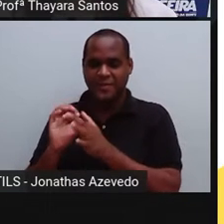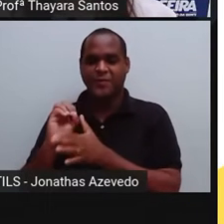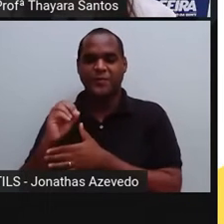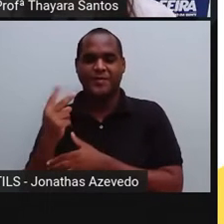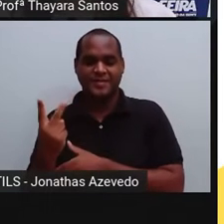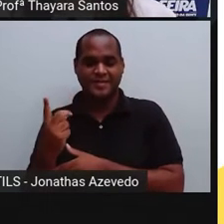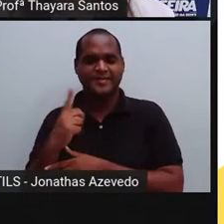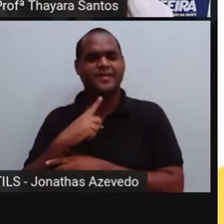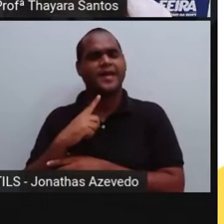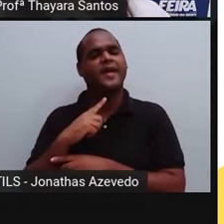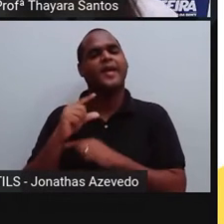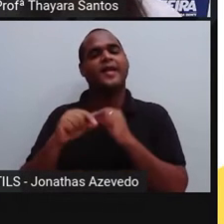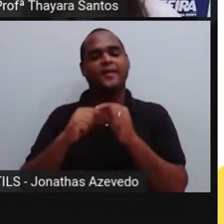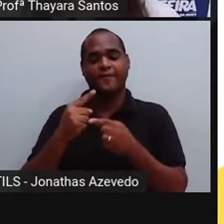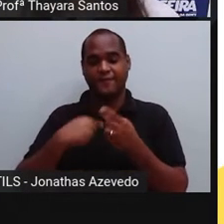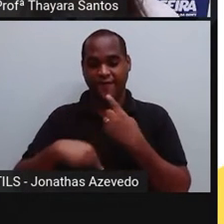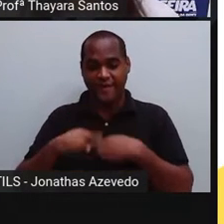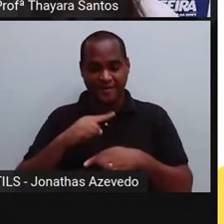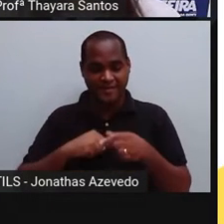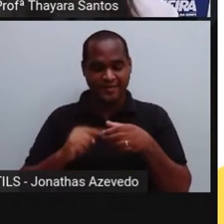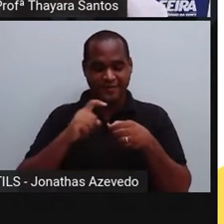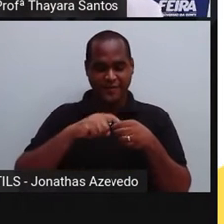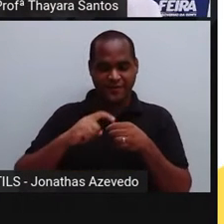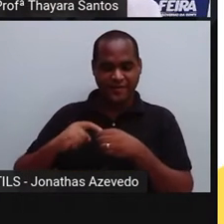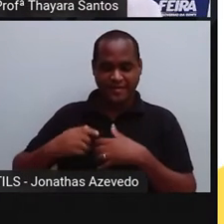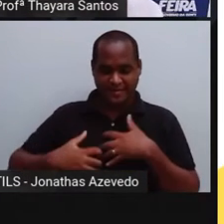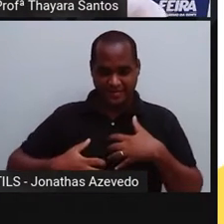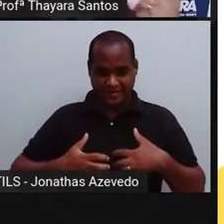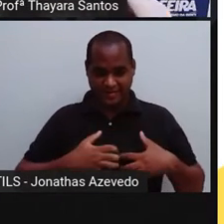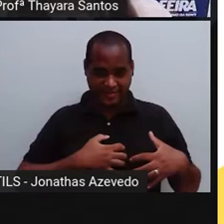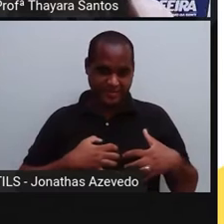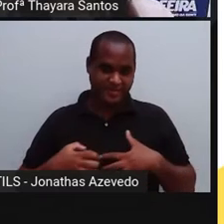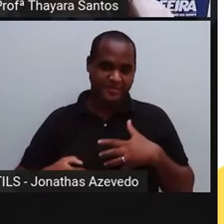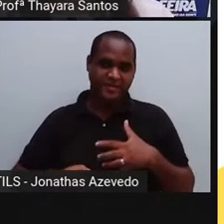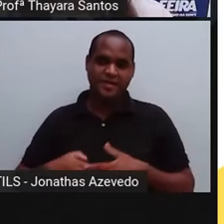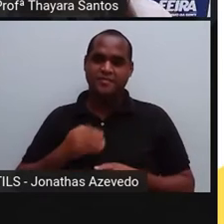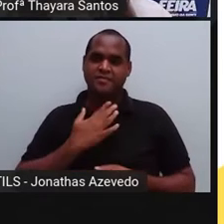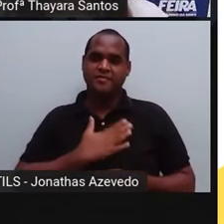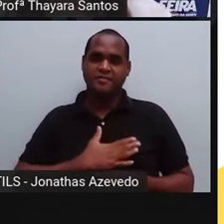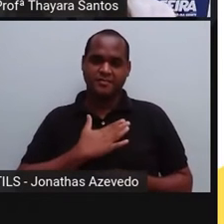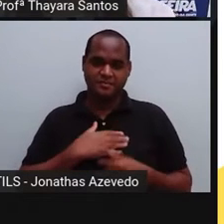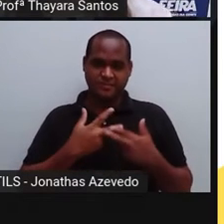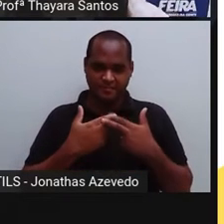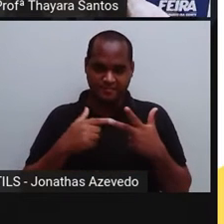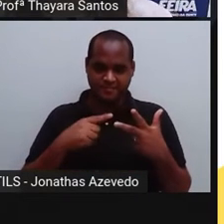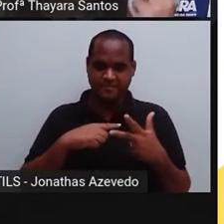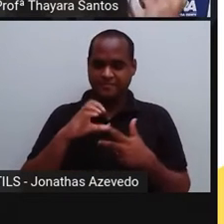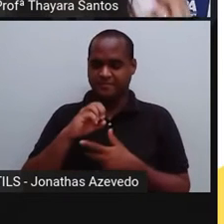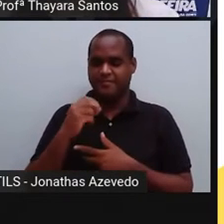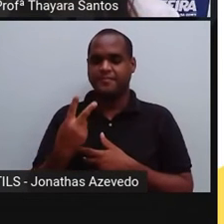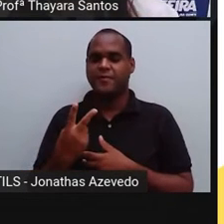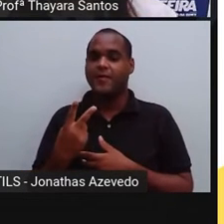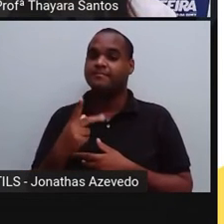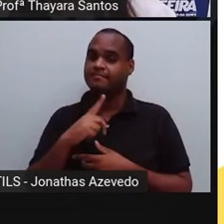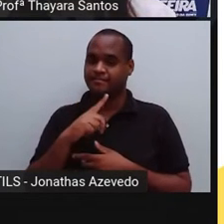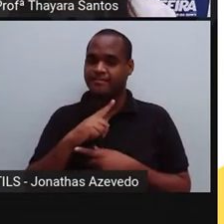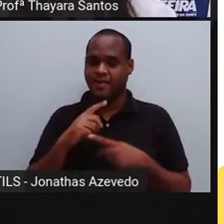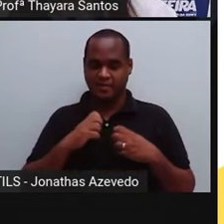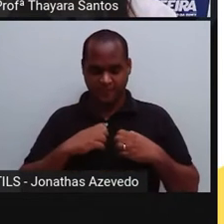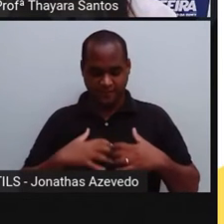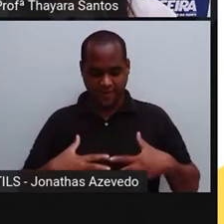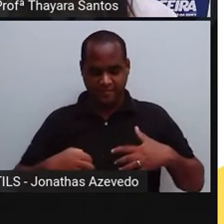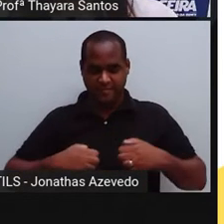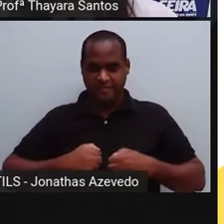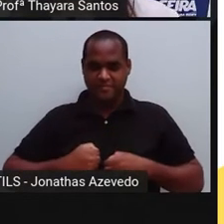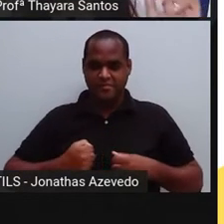Então, esse sangue, quando ele retorna dos demais órgãos para o coração, rico em gás carbônico, ele precisa ser encaminhado para o pulmão.